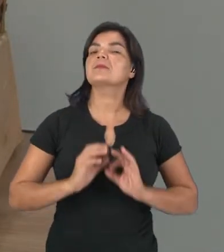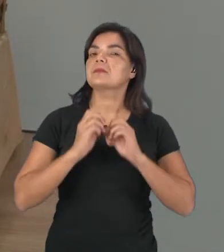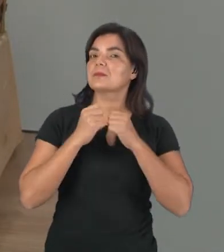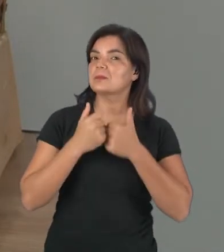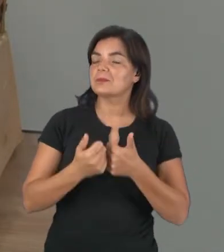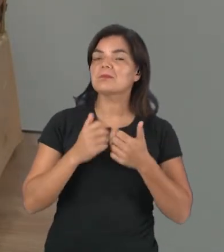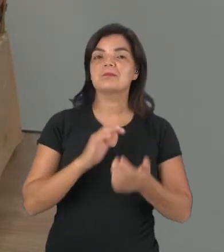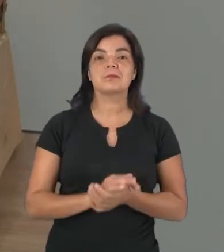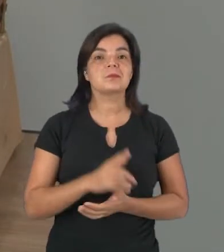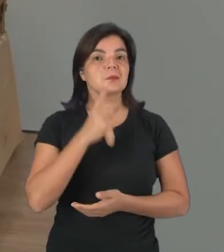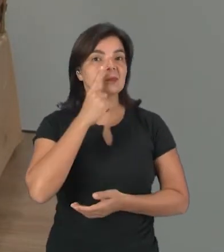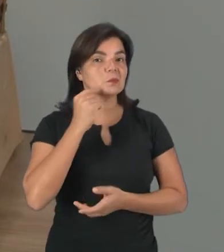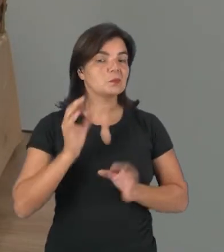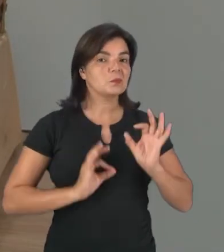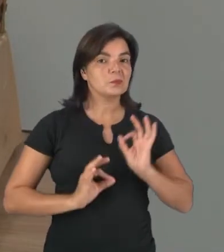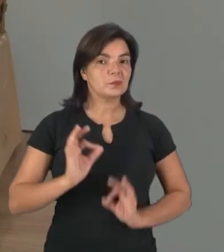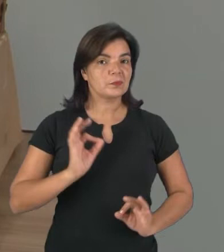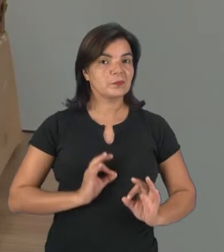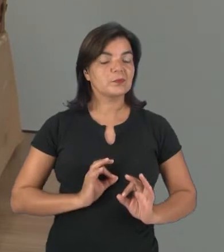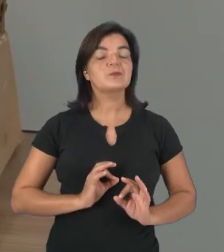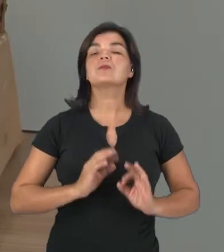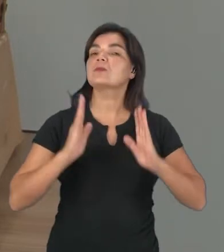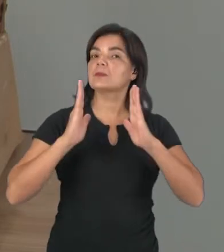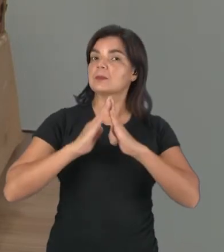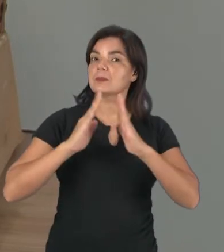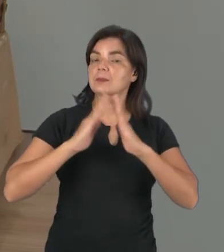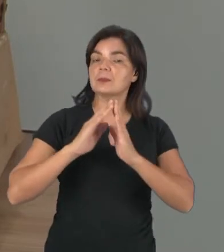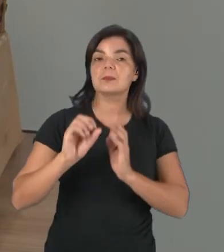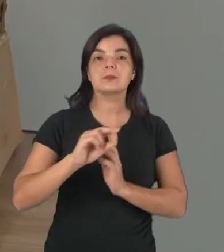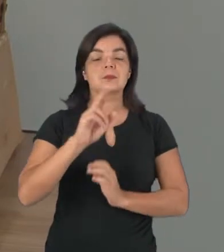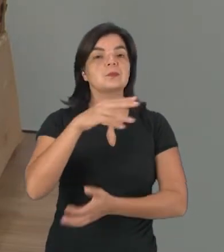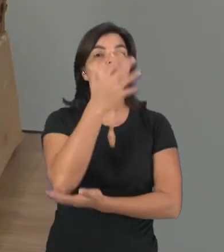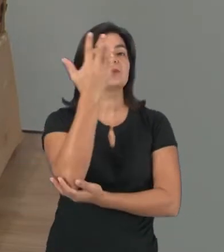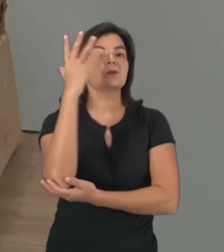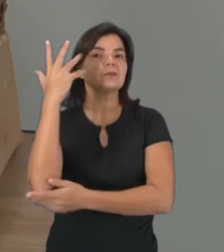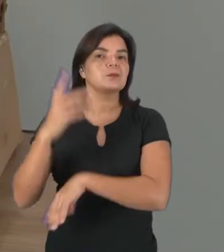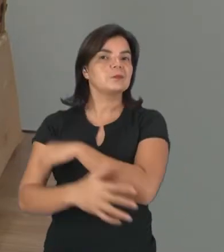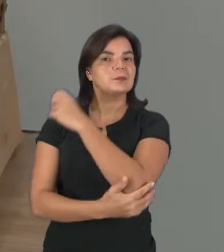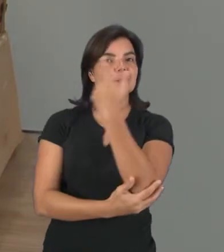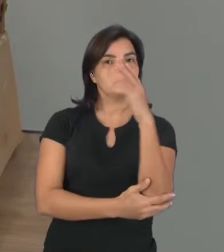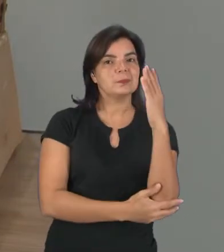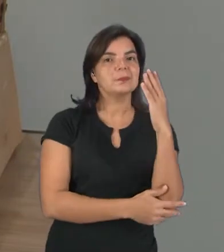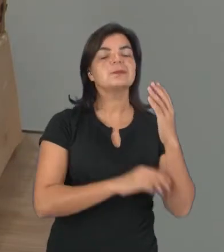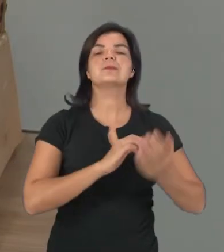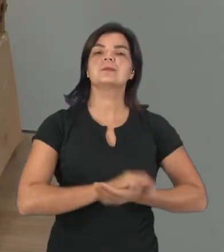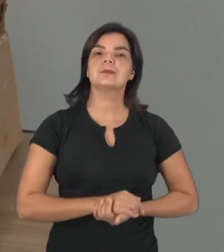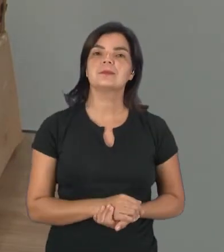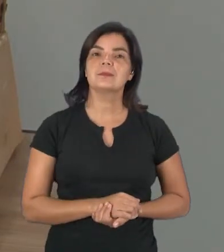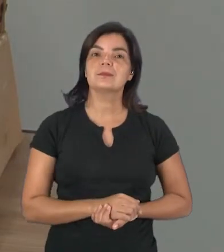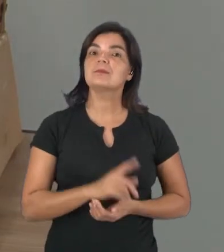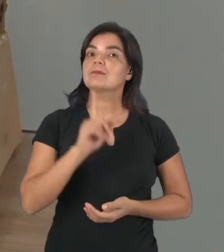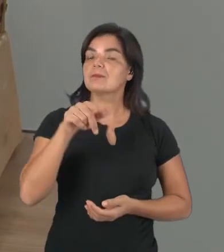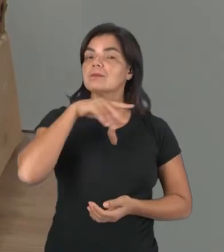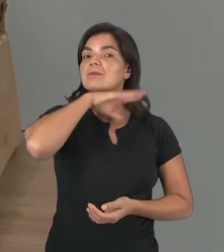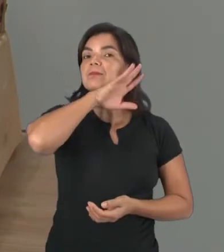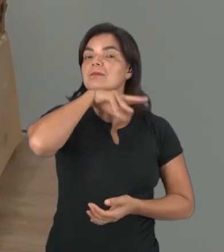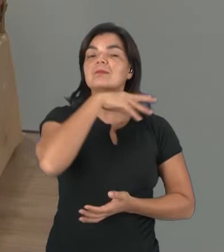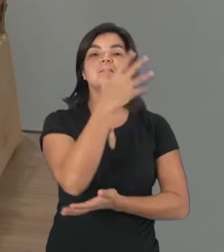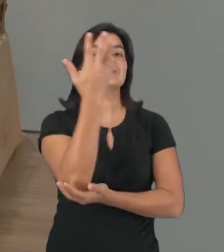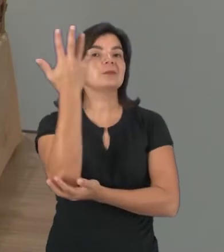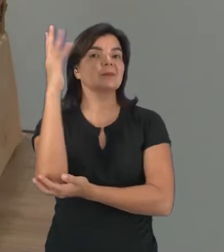Muito bem. A onça pintada é um animal doméstico ou é um animal selvagem? É um animal